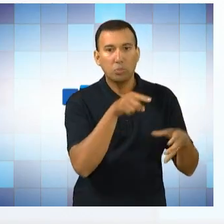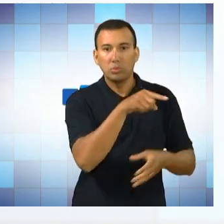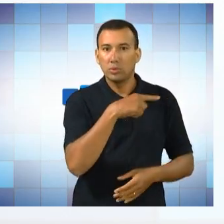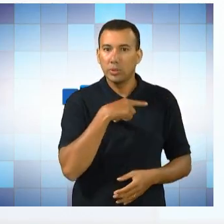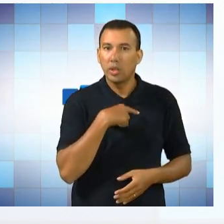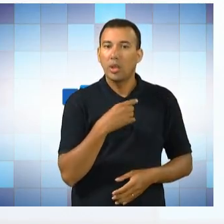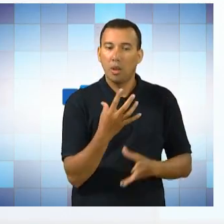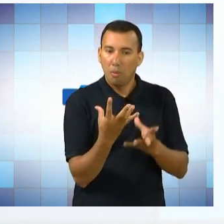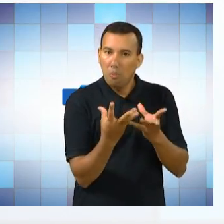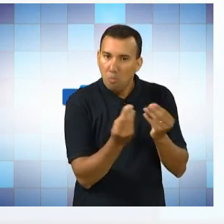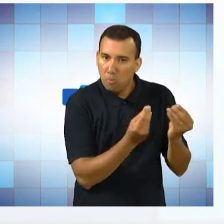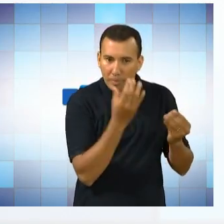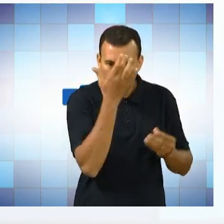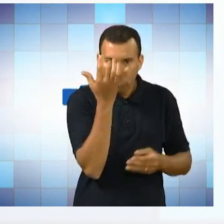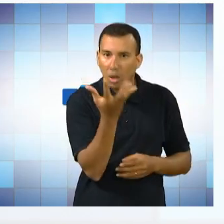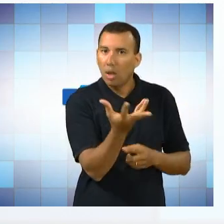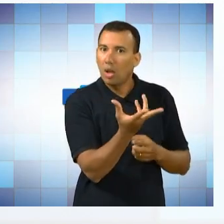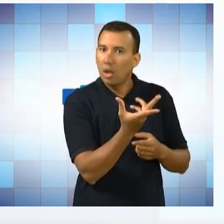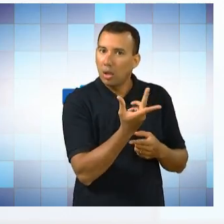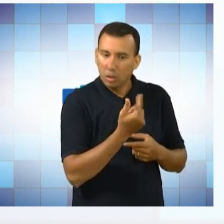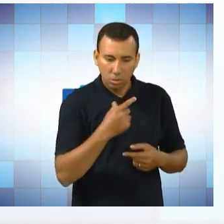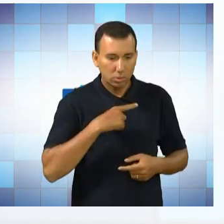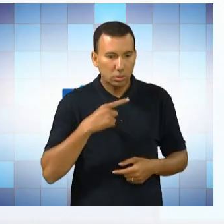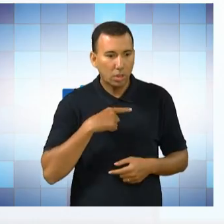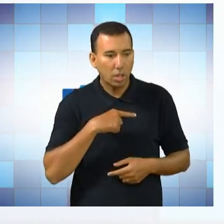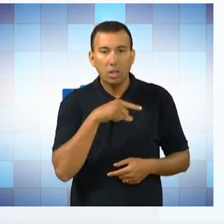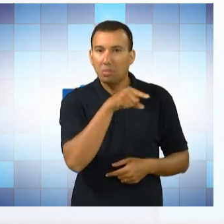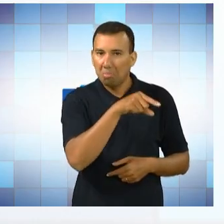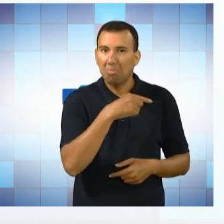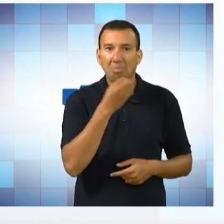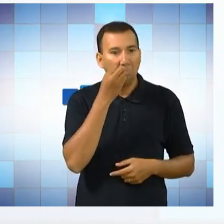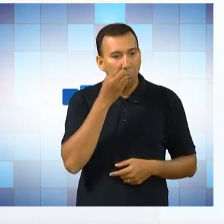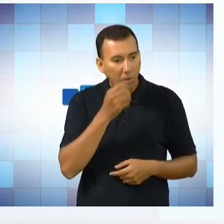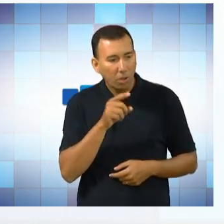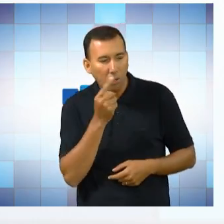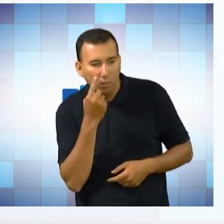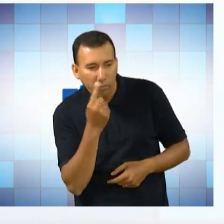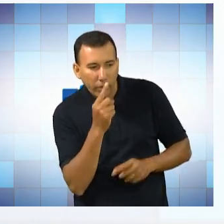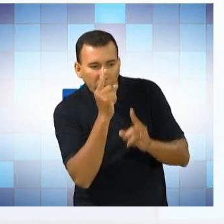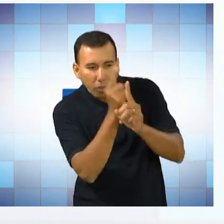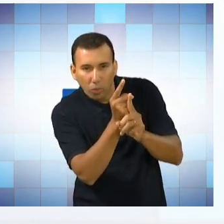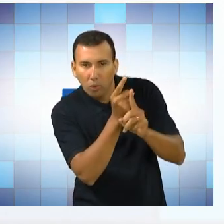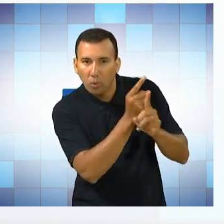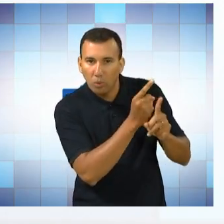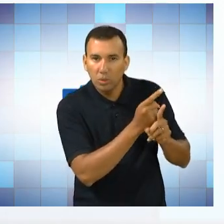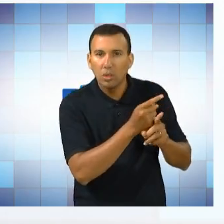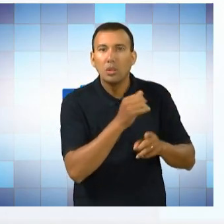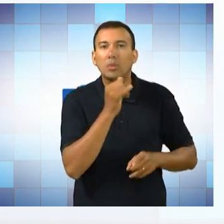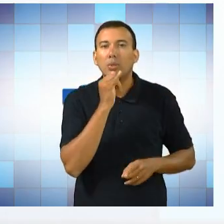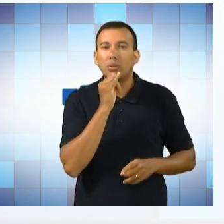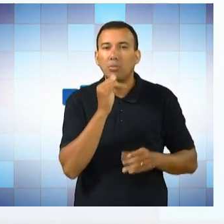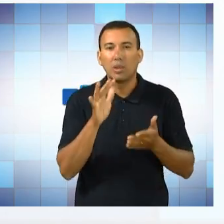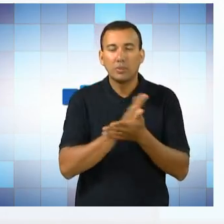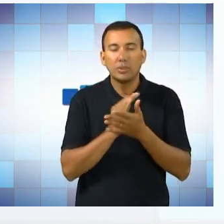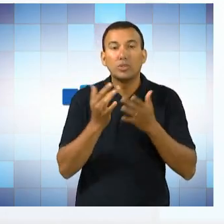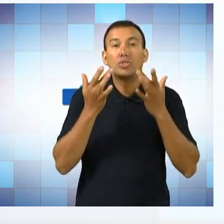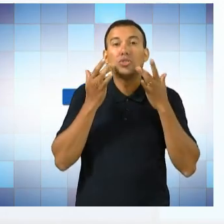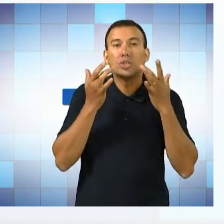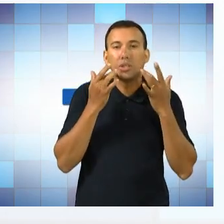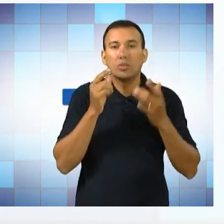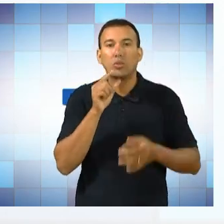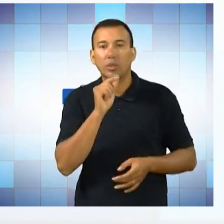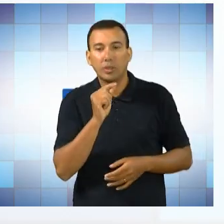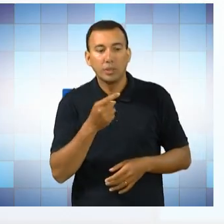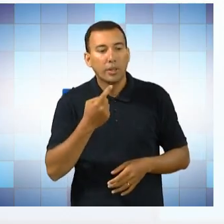pessoas talentosas. Muitas pessoas que, geralmente no teatro, gente joga um mote, né? Faz um pequeno